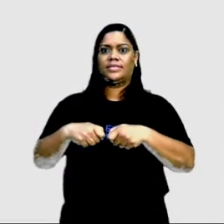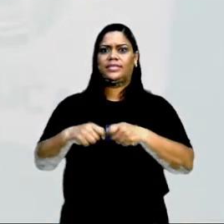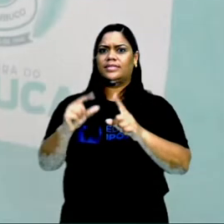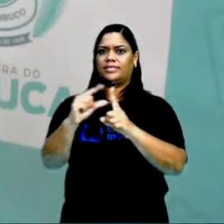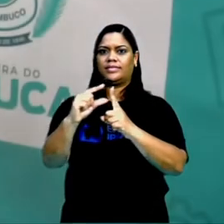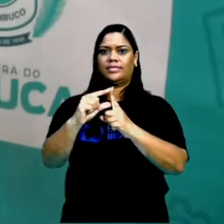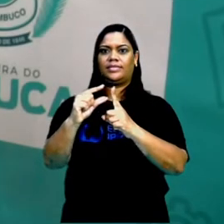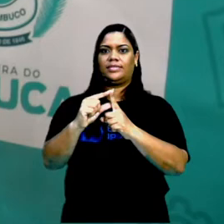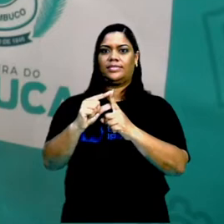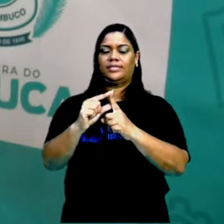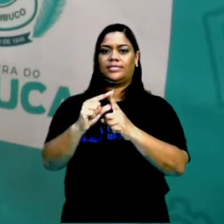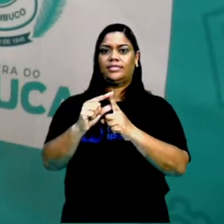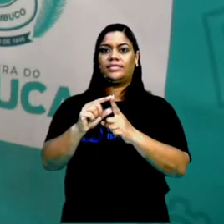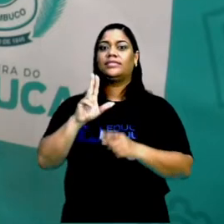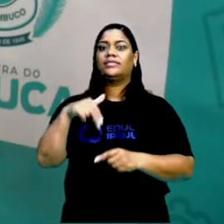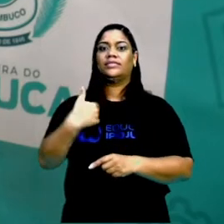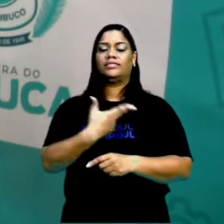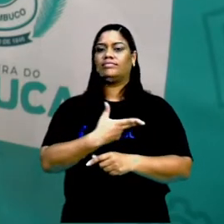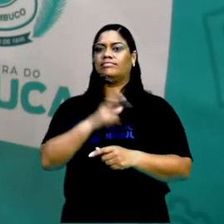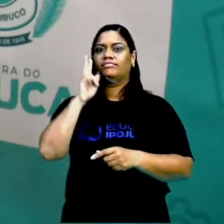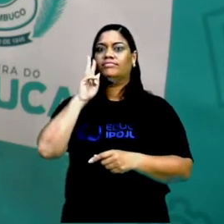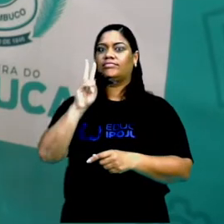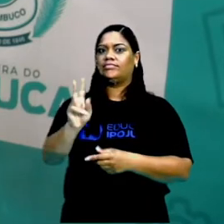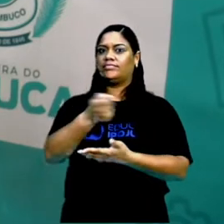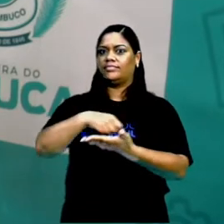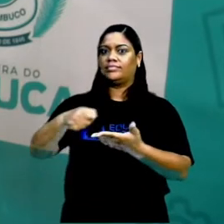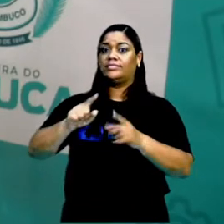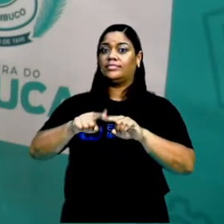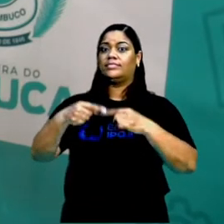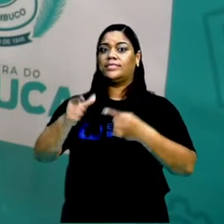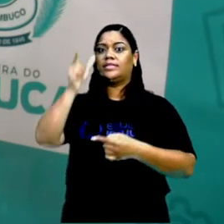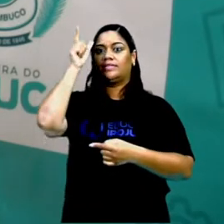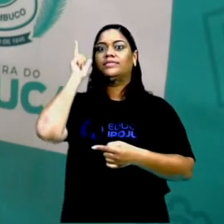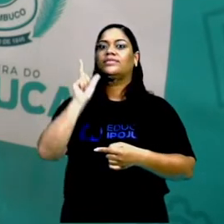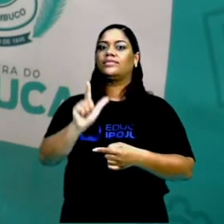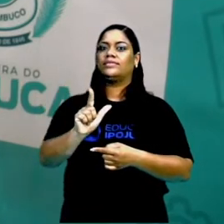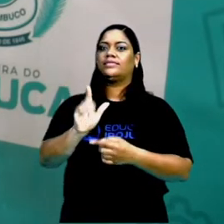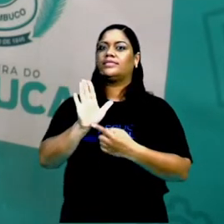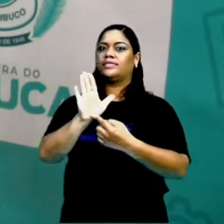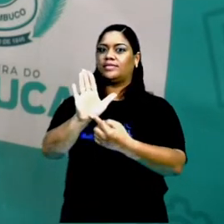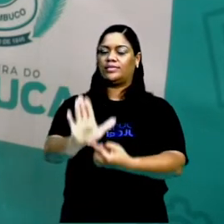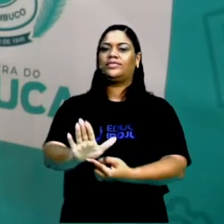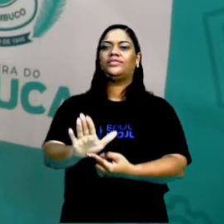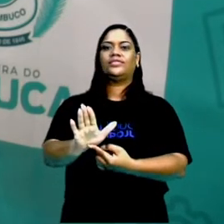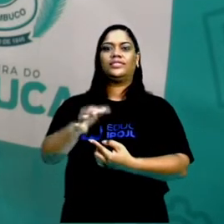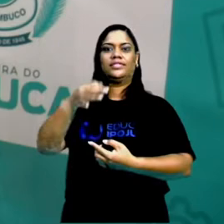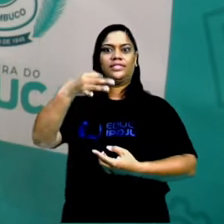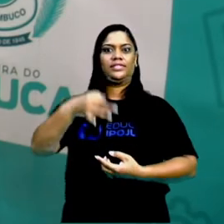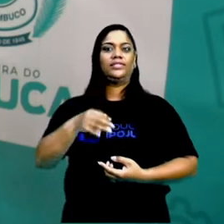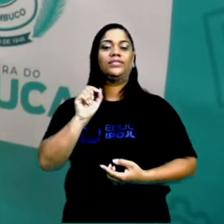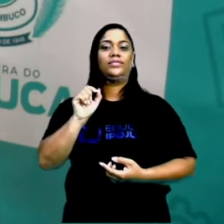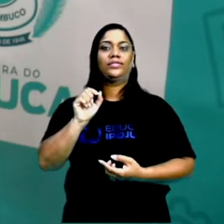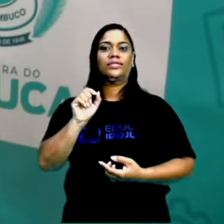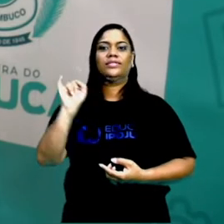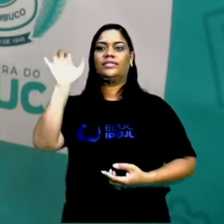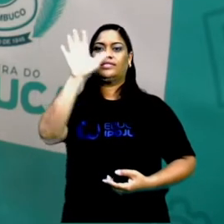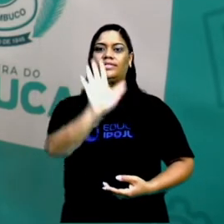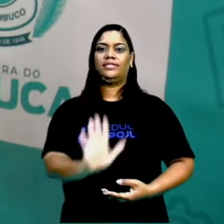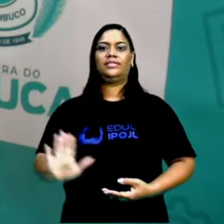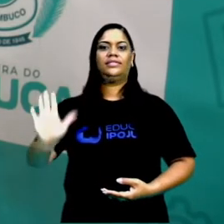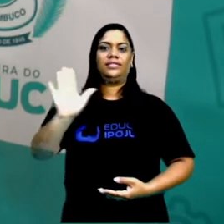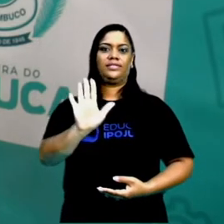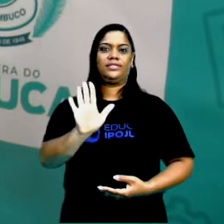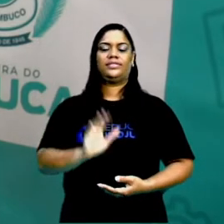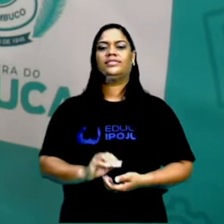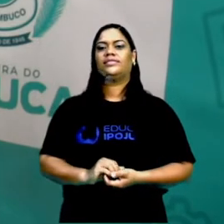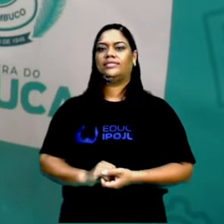palavra. A linguagem verbal, ela não está presente aqui. Mas ela consegue passar a mensagem para a gente, apenas através da imagem.